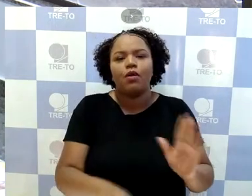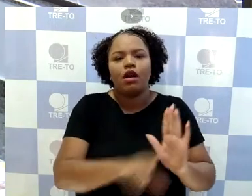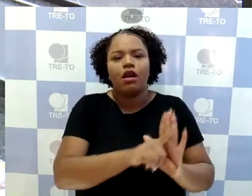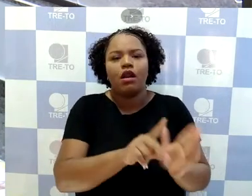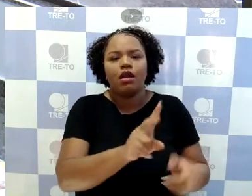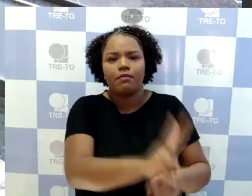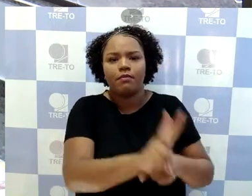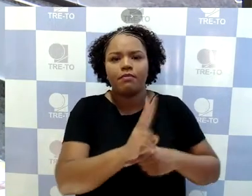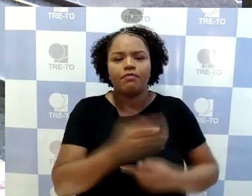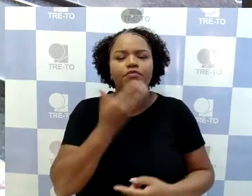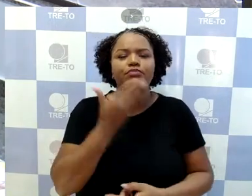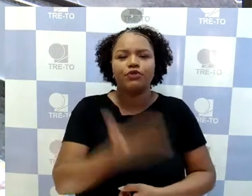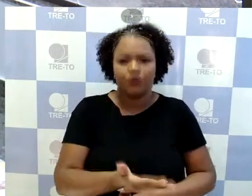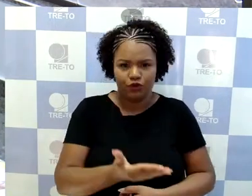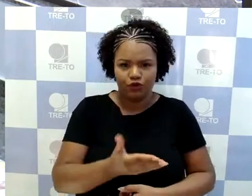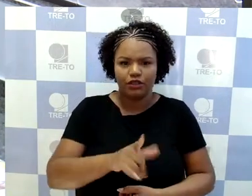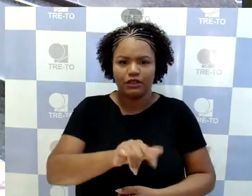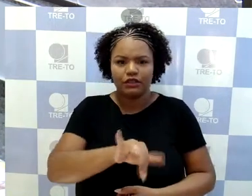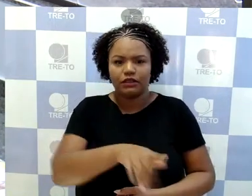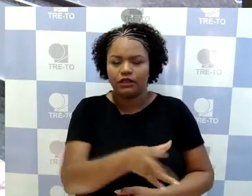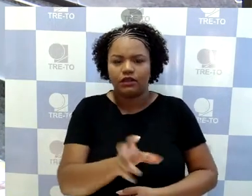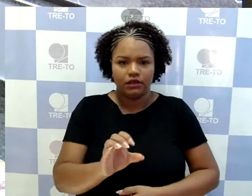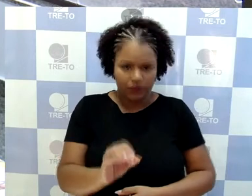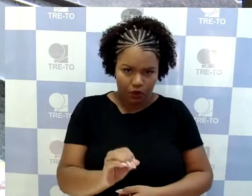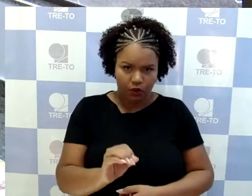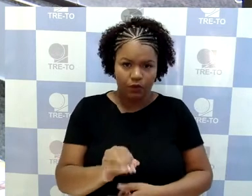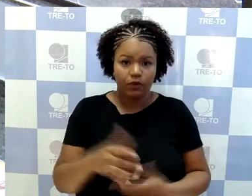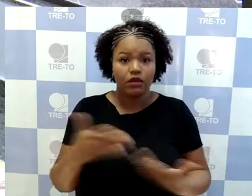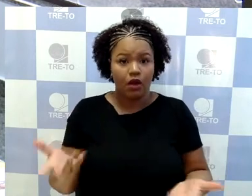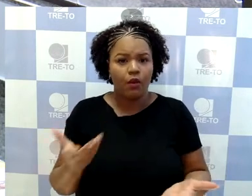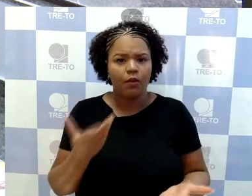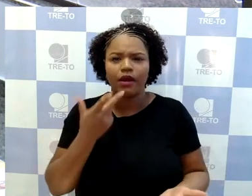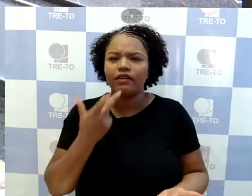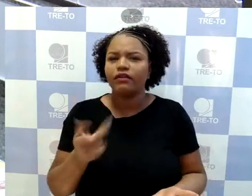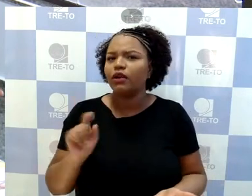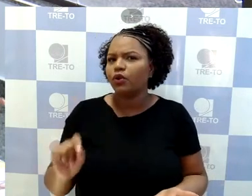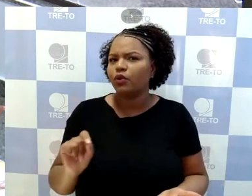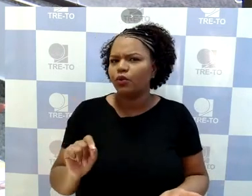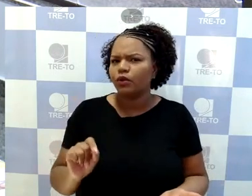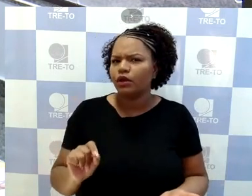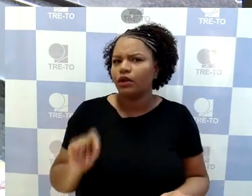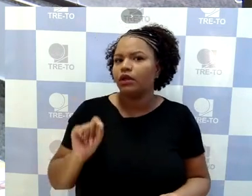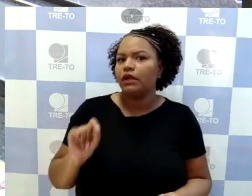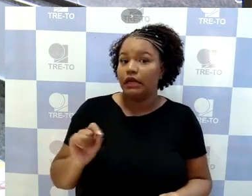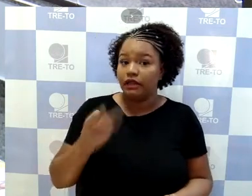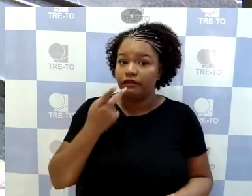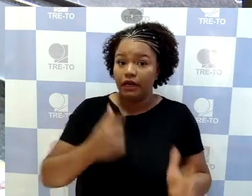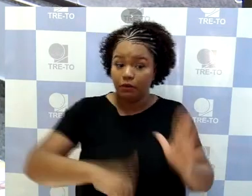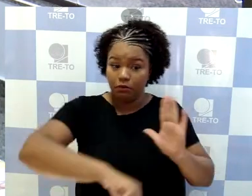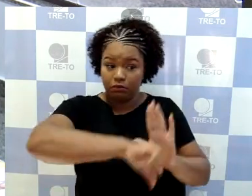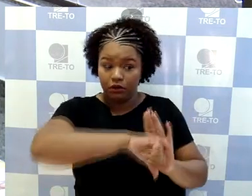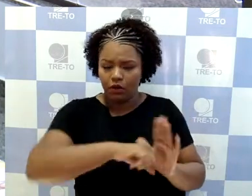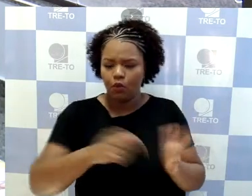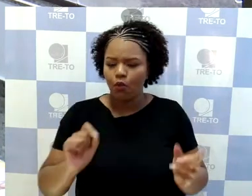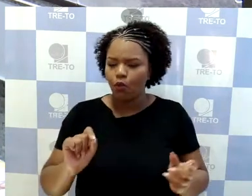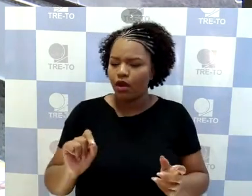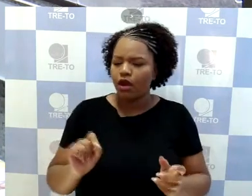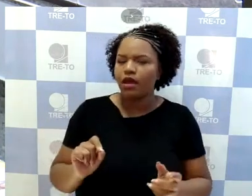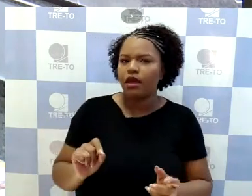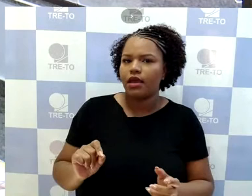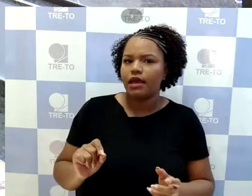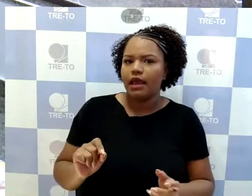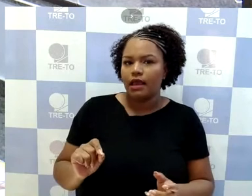sentença, ele está imputando crimes. No presente, que seria fraudar a pesquisa, e no futuro, que seria